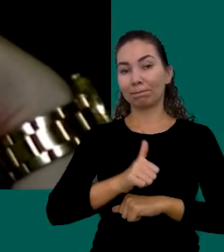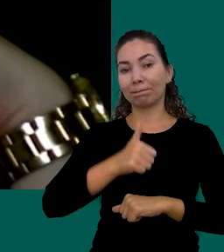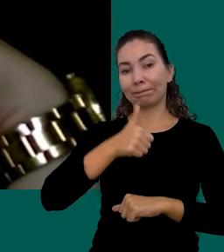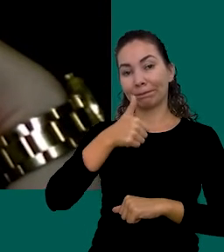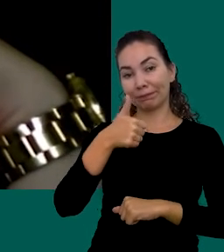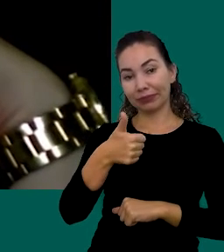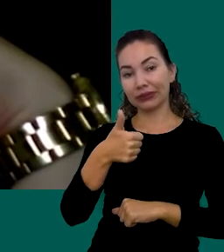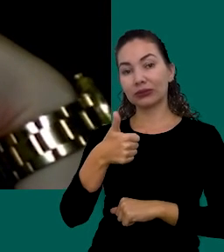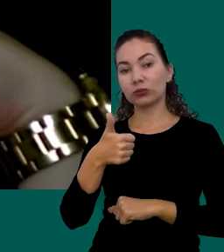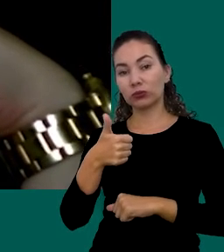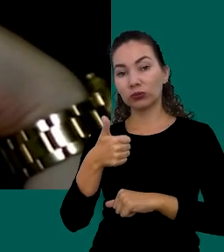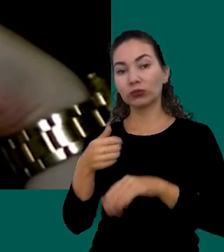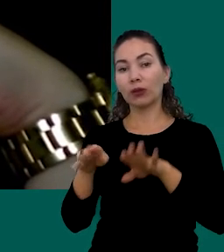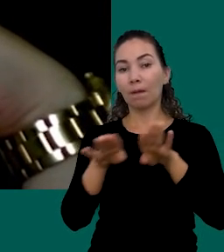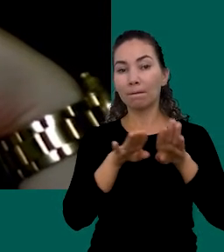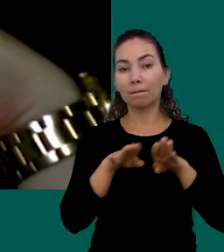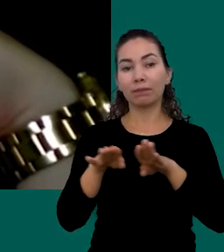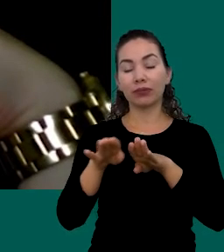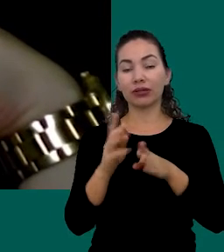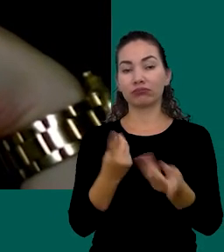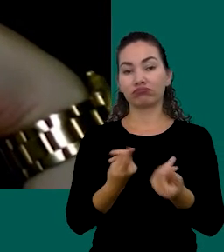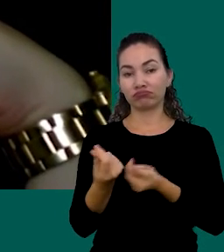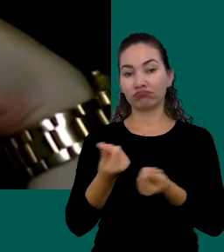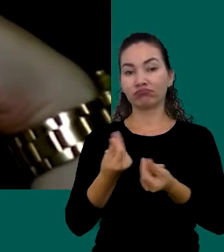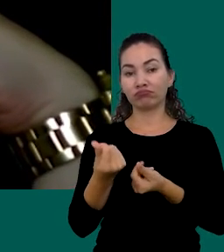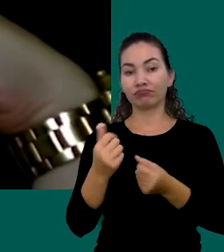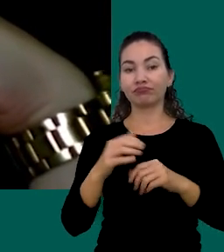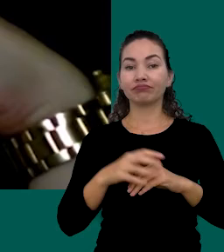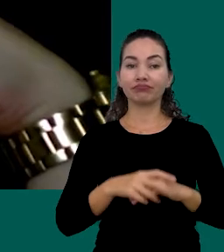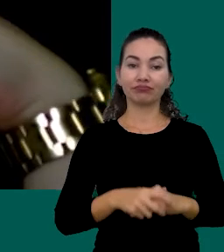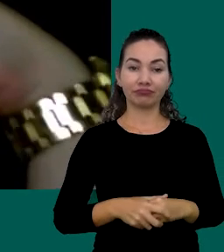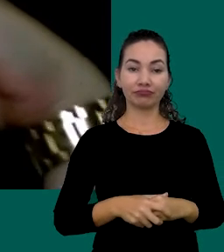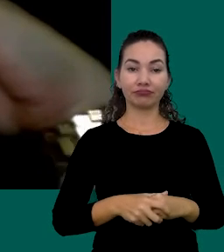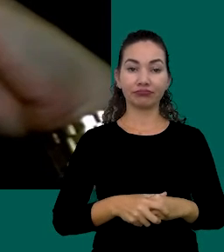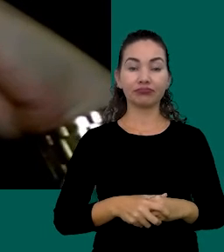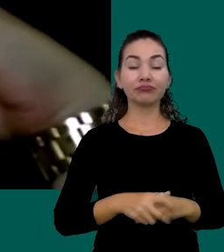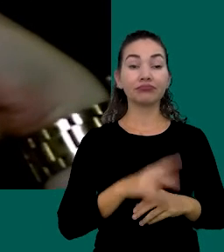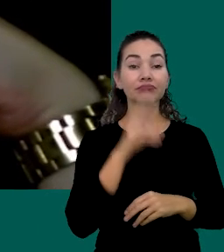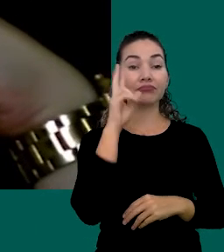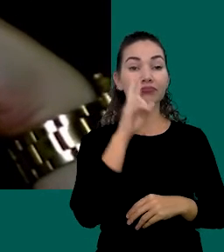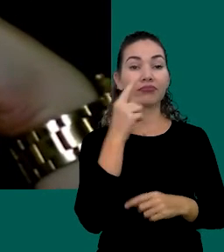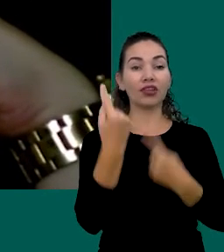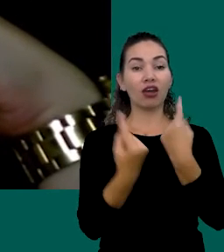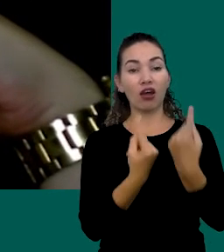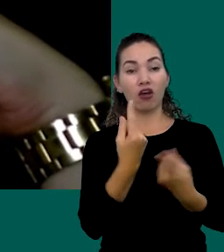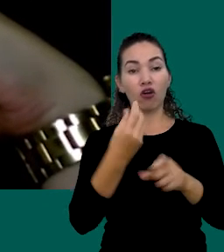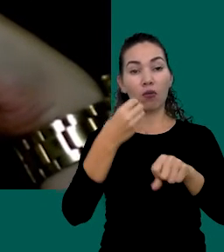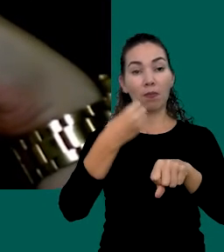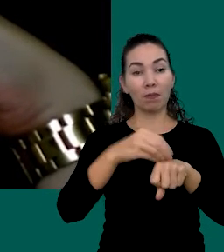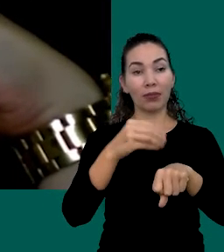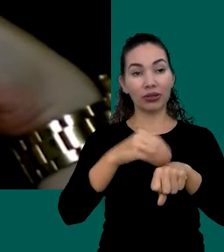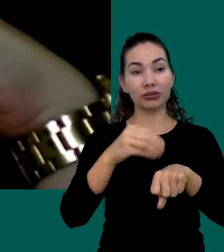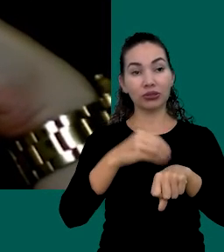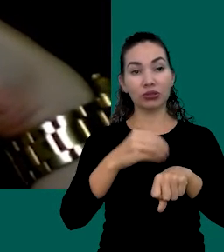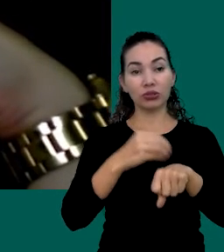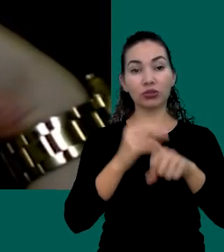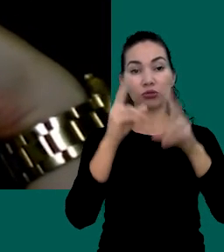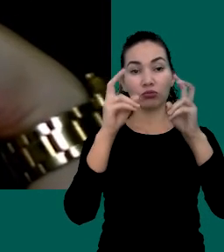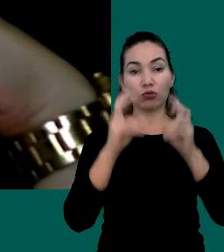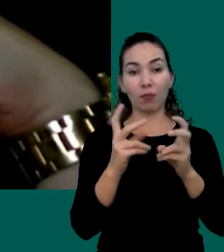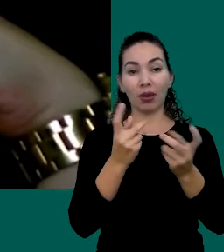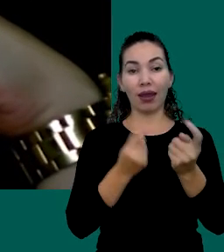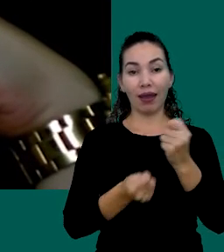Uma Estabilidade Financeira Vamos Ver Então Algumas Dicas Na Sequência Sobre